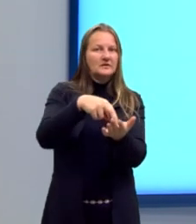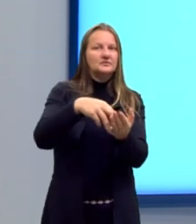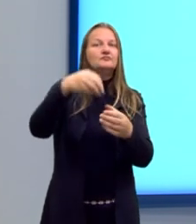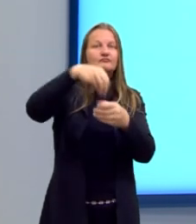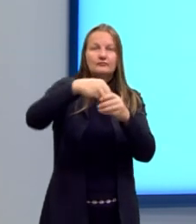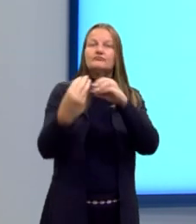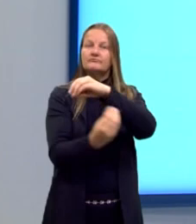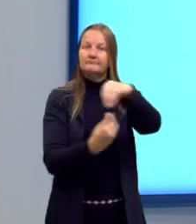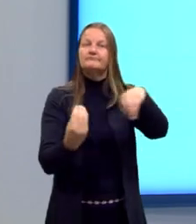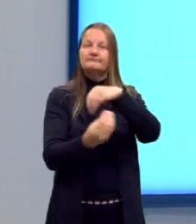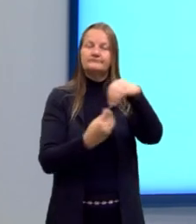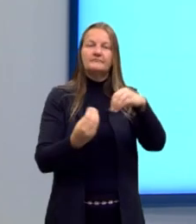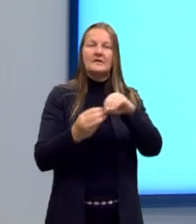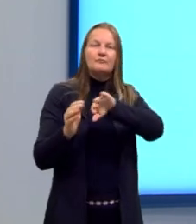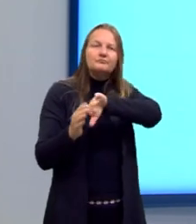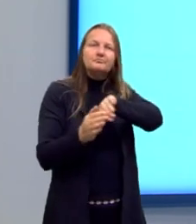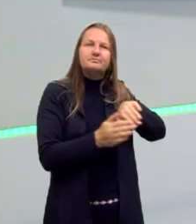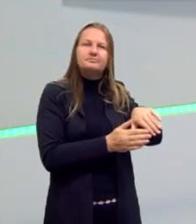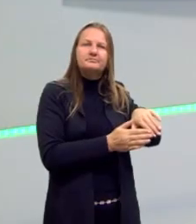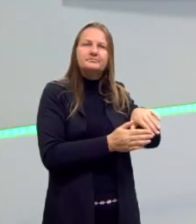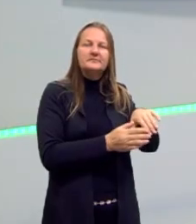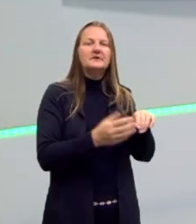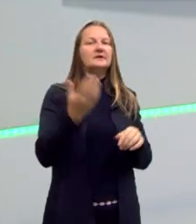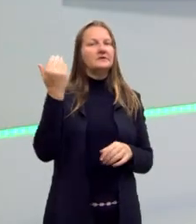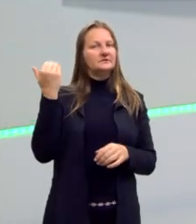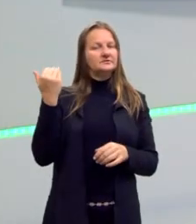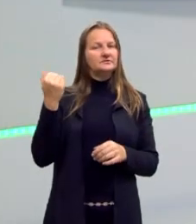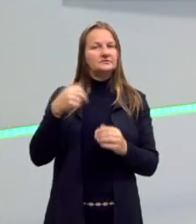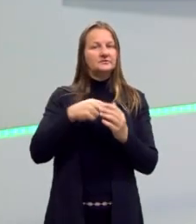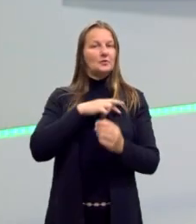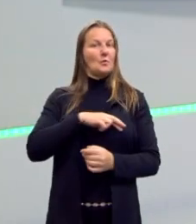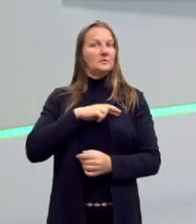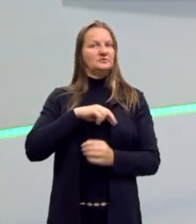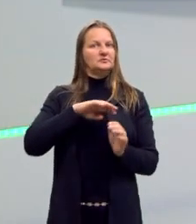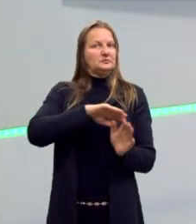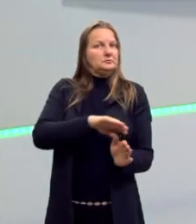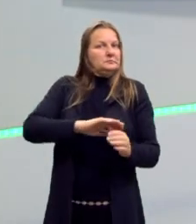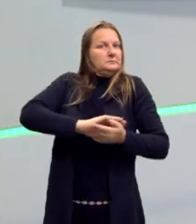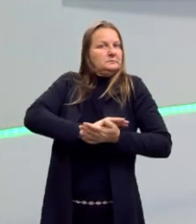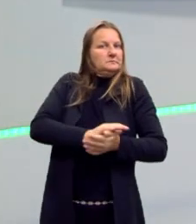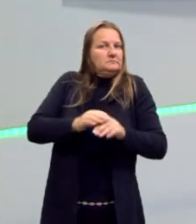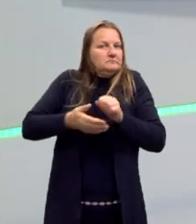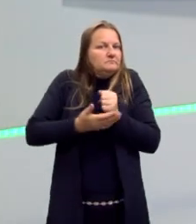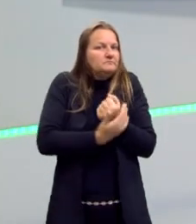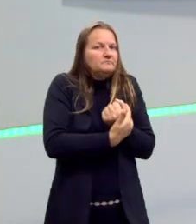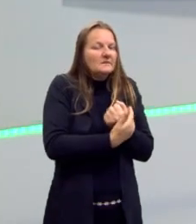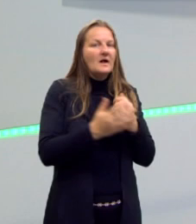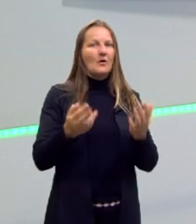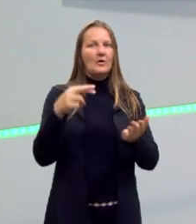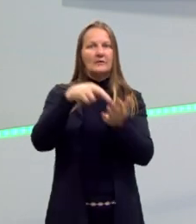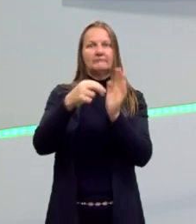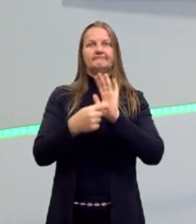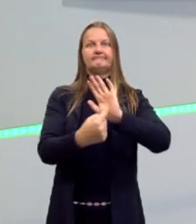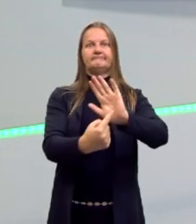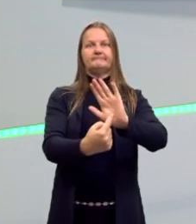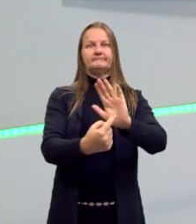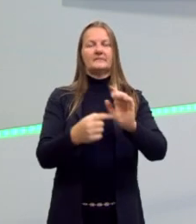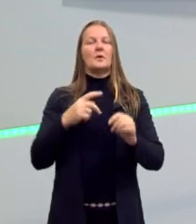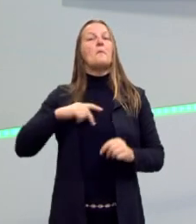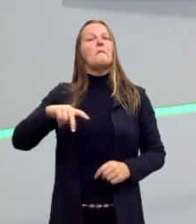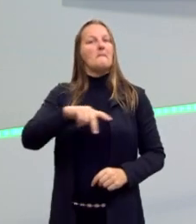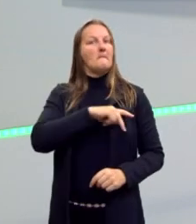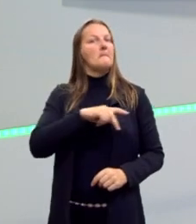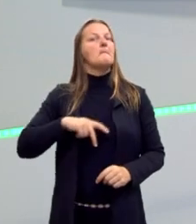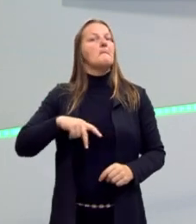e que era totalmente exclusa das obras românticas. Agora a gente vai começar a ver a realidade do povo. E o povo